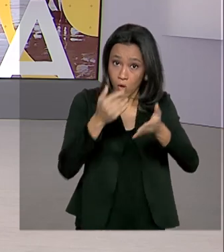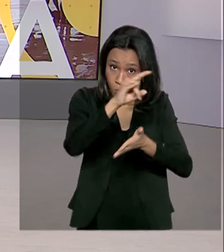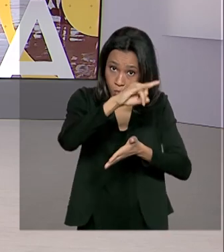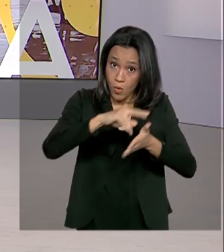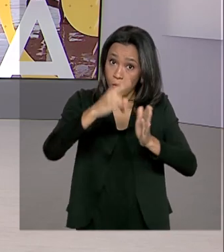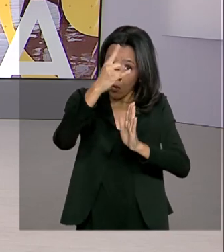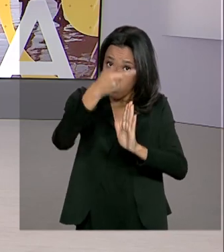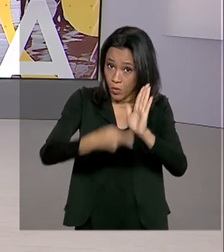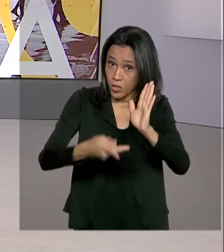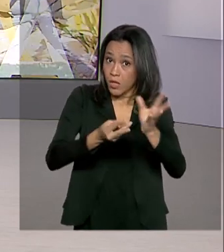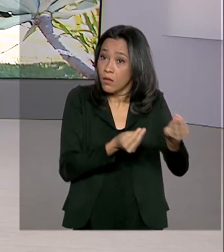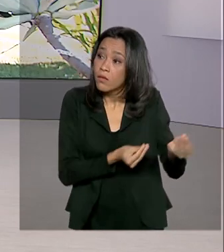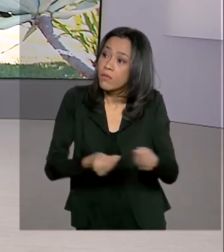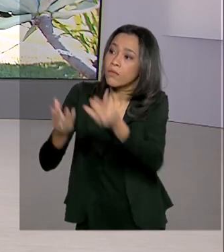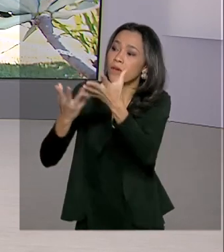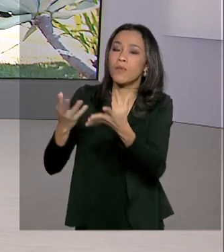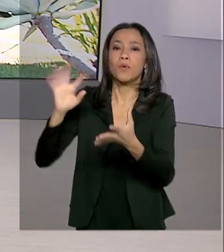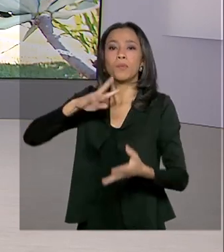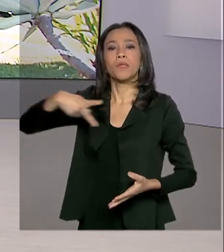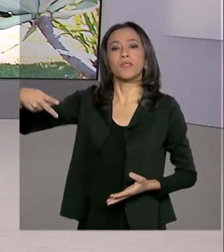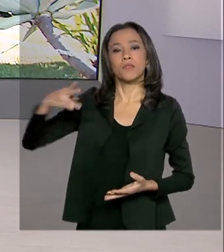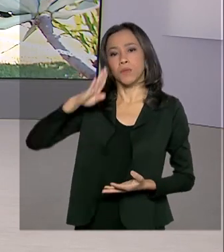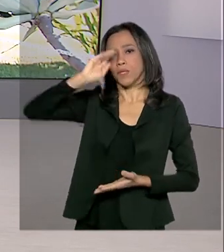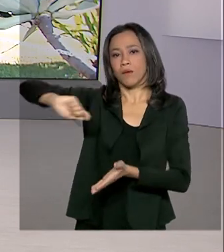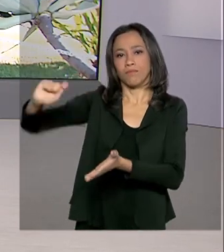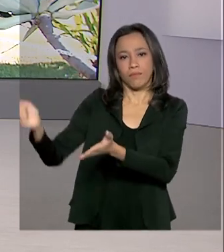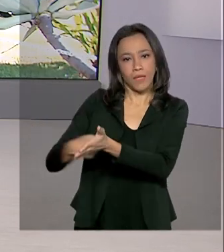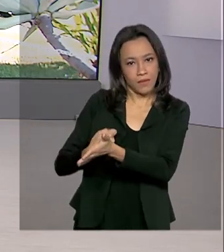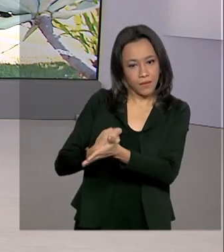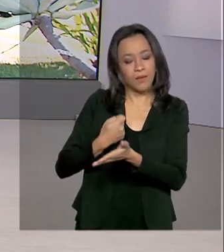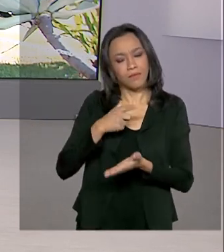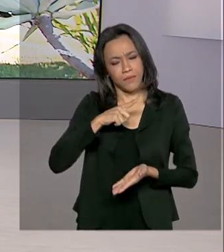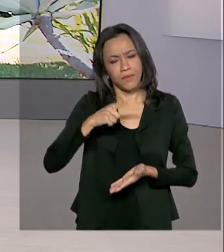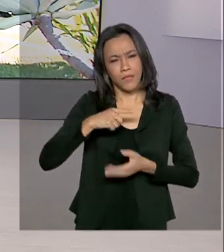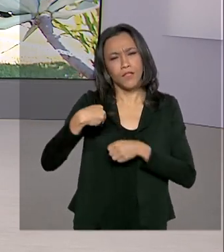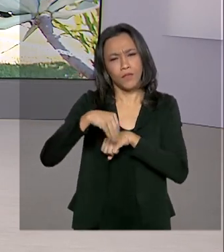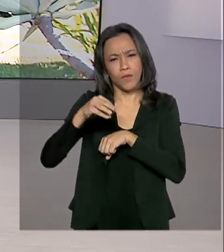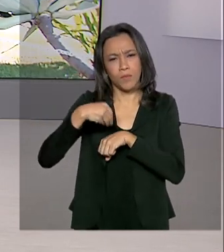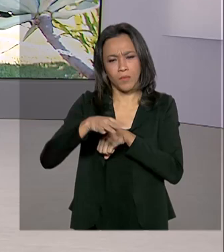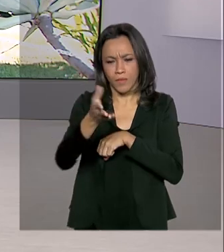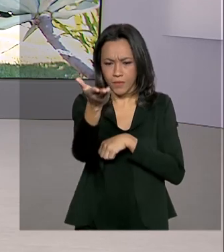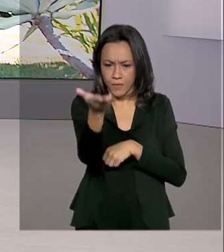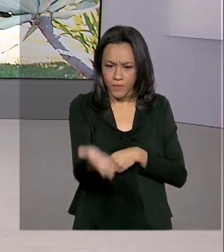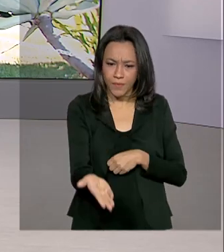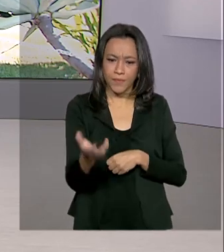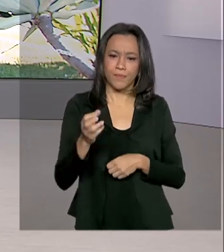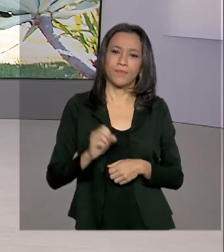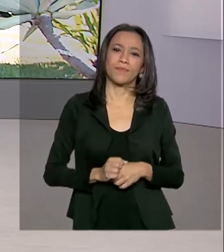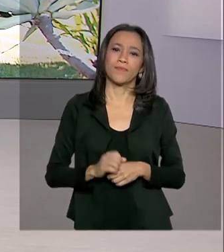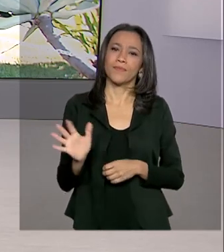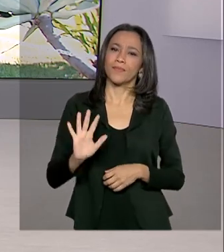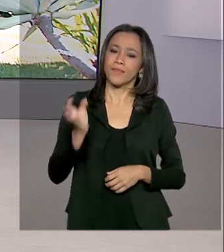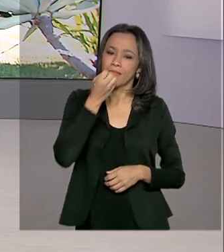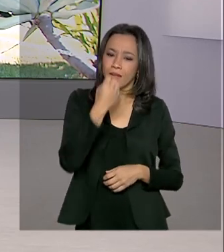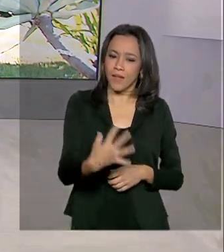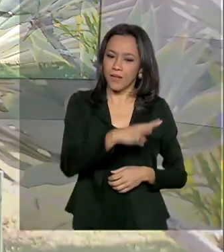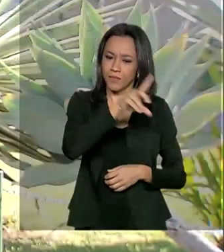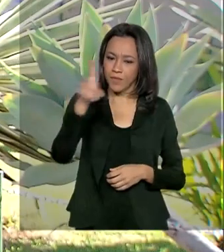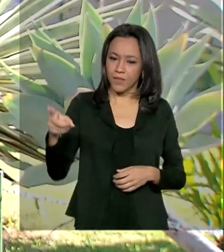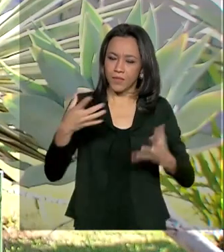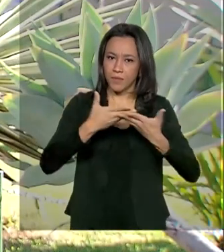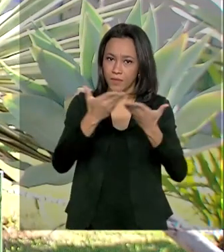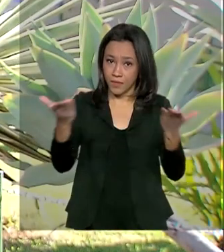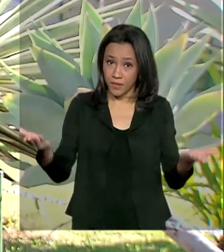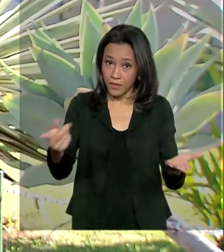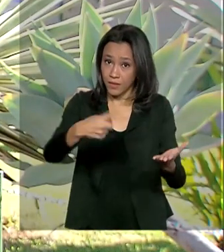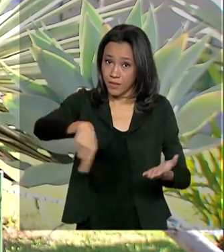mais detalhes para a gente agora ao vivo é o repórter Glauco de Queiroz. Bom dia, Glauco. Olá, bom dia, Ana Gabriela. Bom dia a